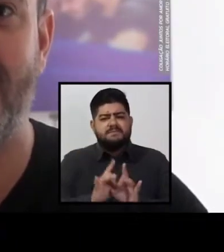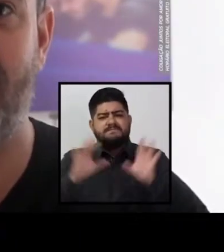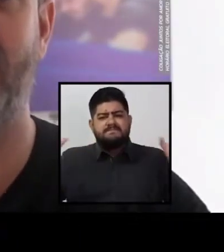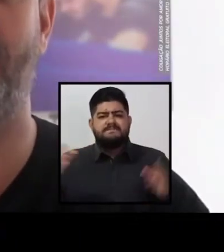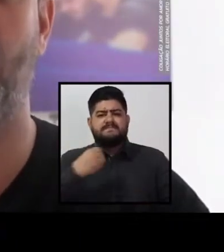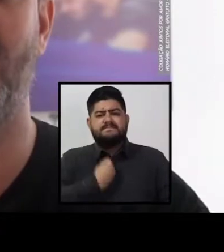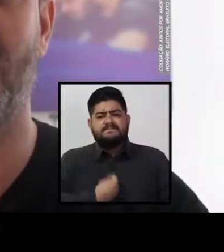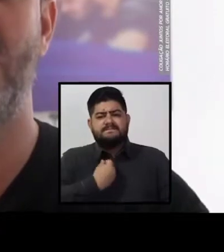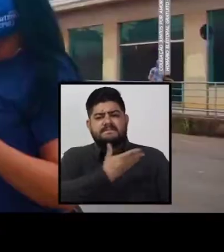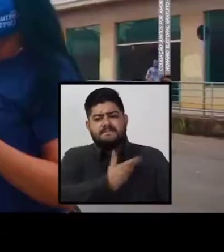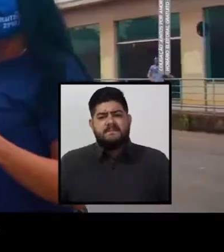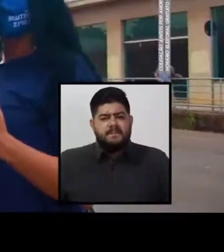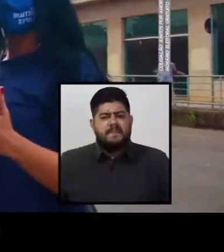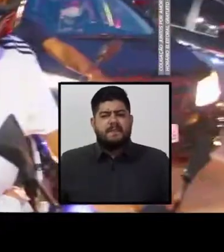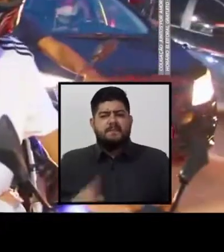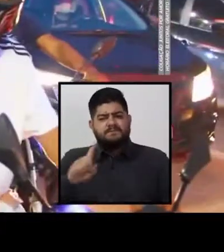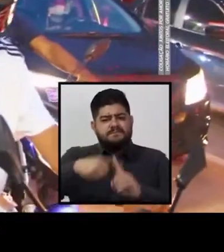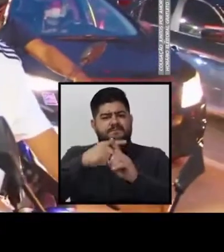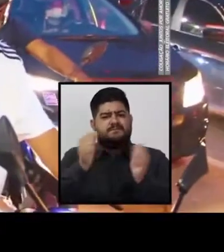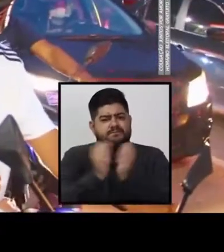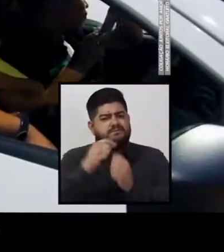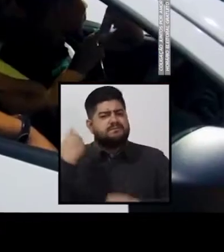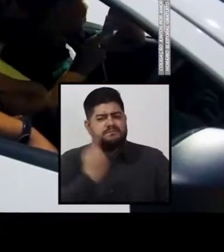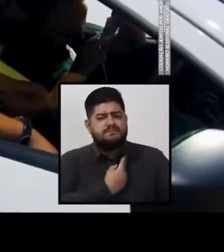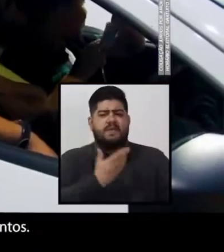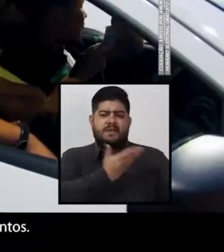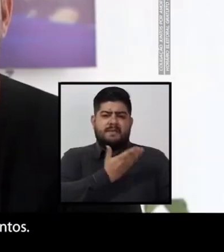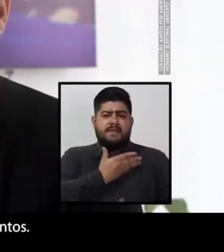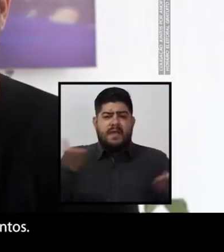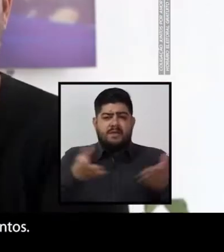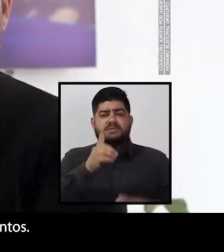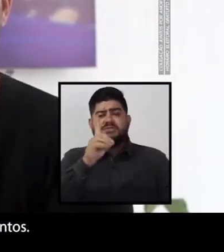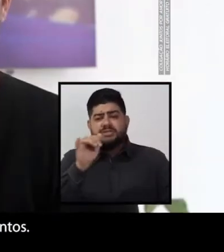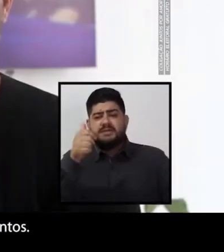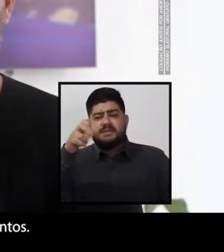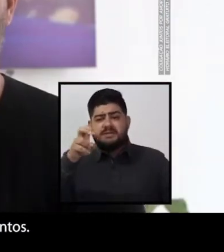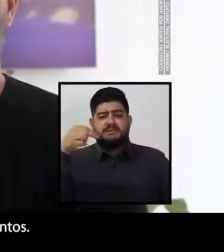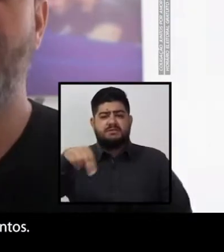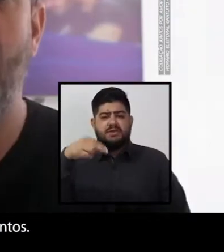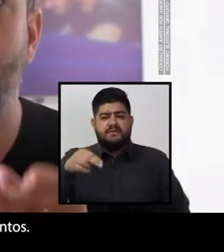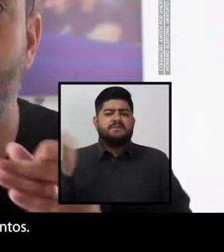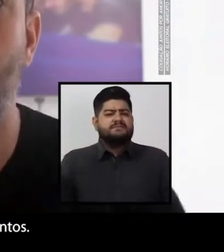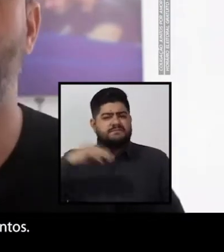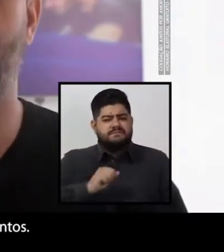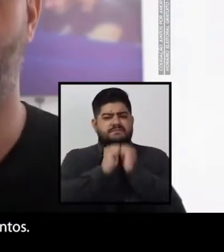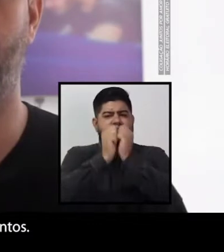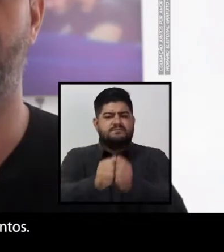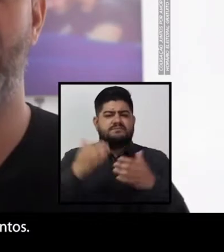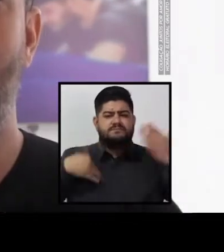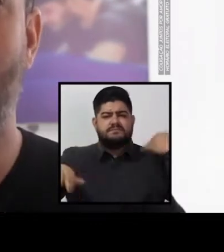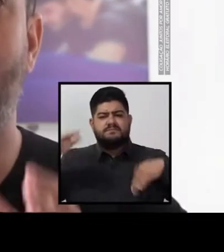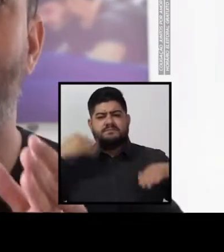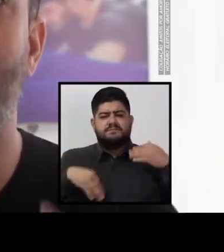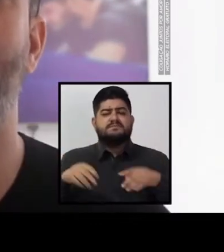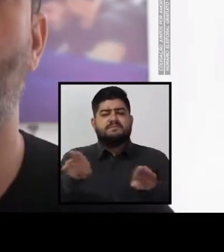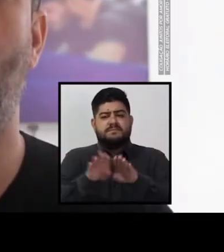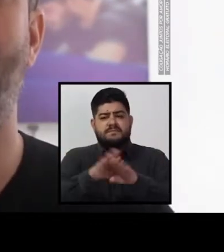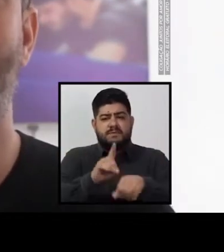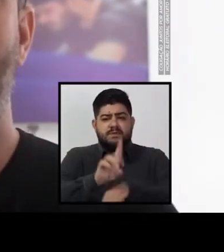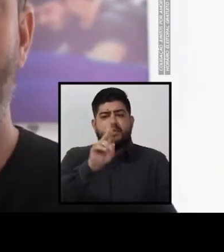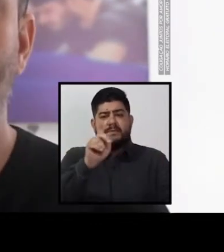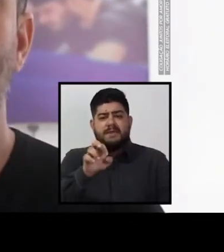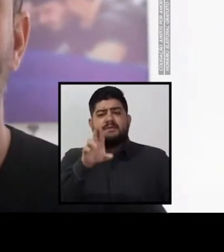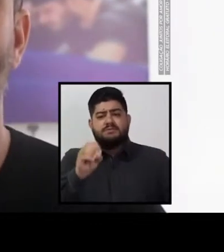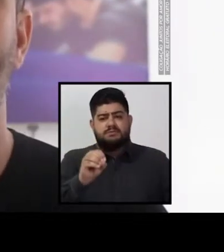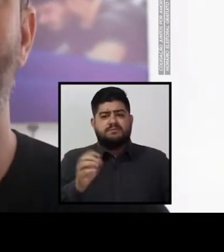independência na vida pública, somam-se a nós. Meus amigos, é agora, dia 15 de novembro. Vamos todos juntos. É Cristiane